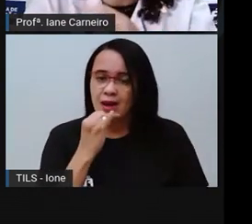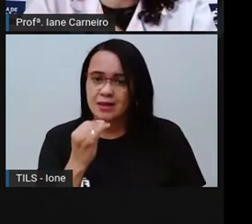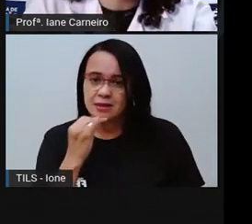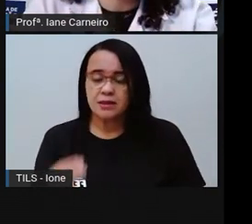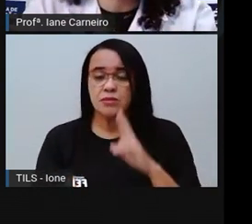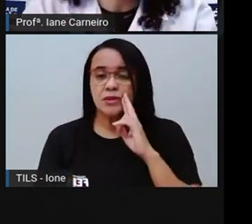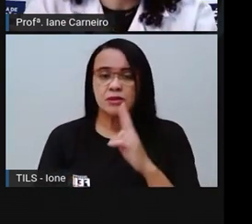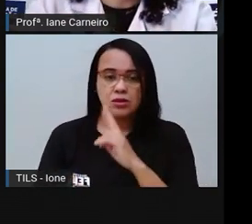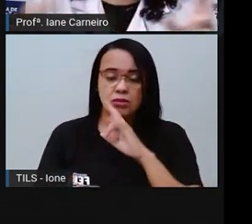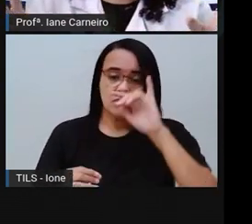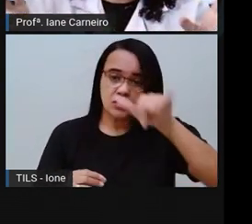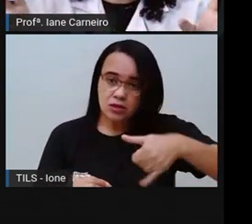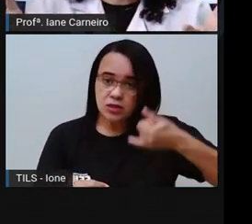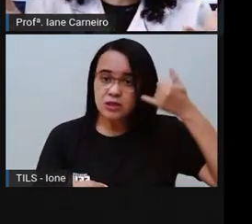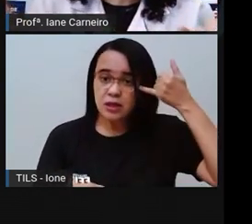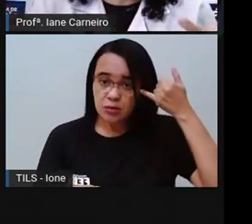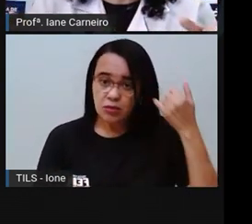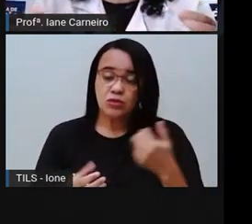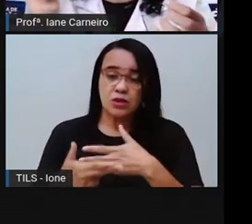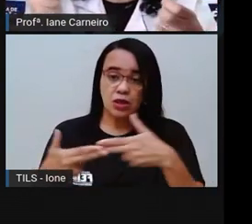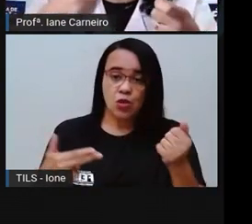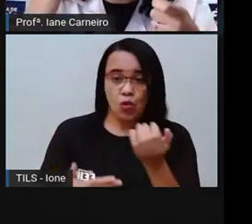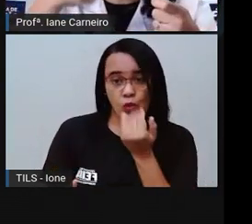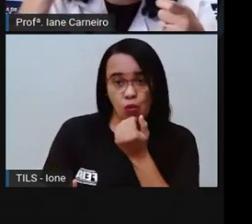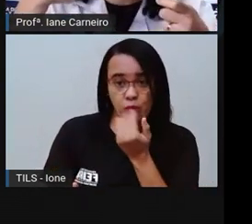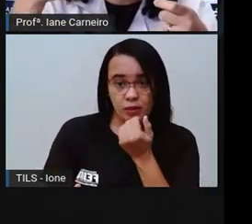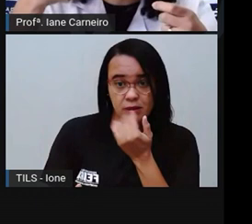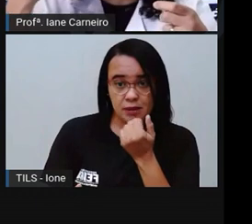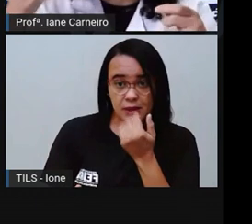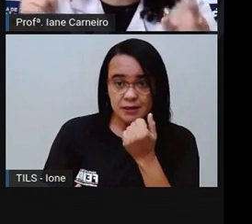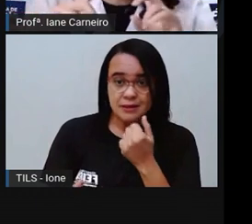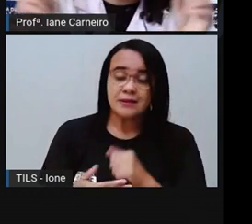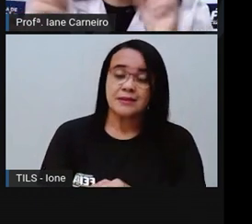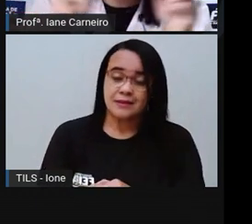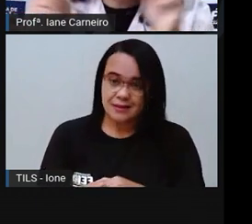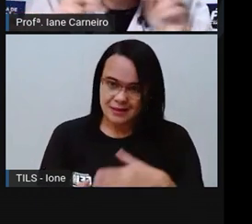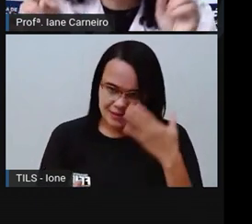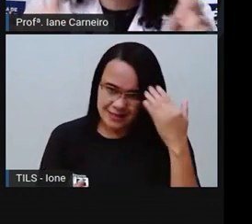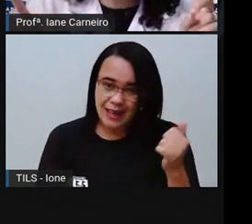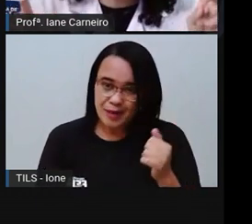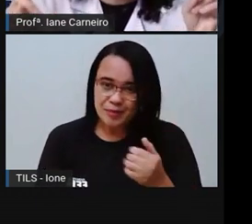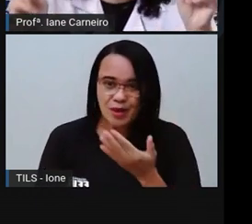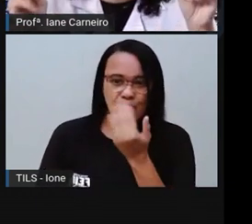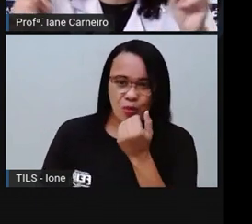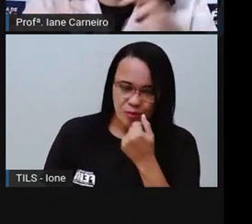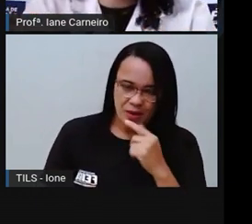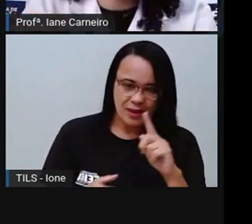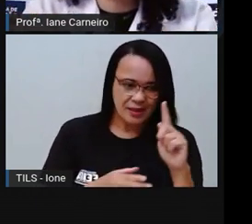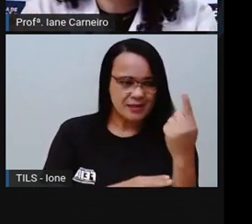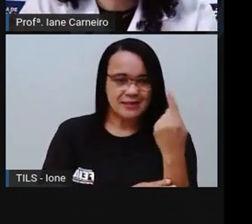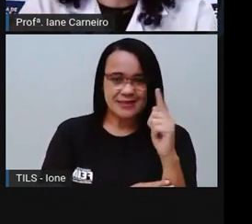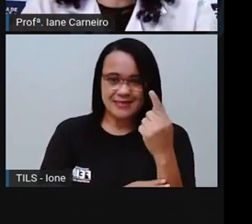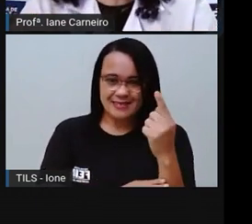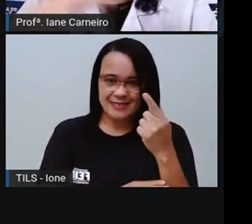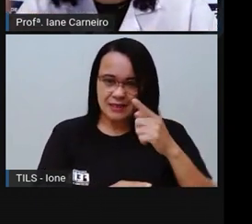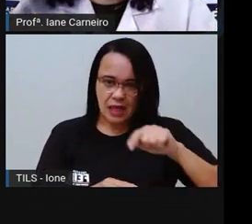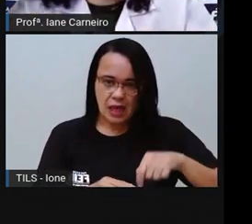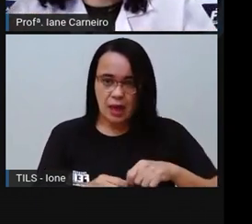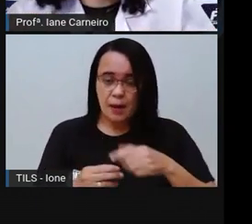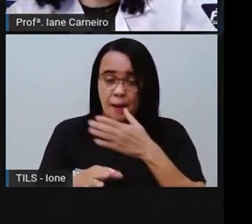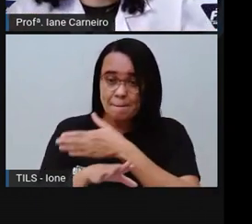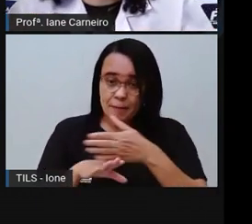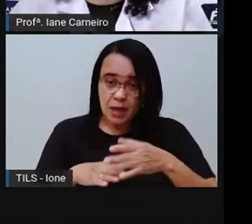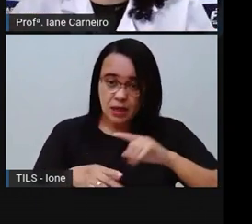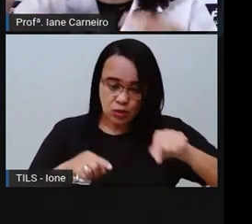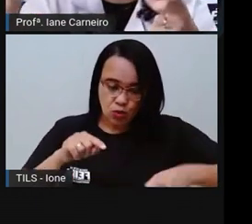comida japonesa. Geralmente, né? As pessoas comem com palitinho. A PRO não sabe comer com aquele palitinho, não. Ou hachi, eu acho o nome. Já